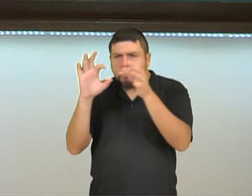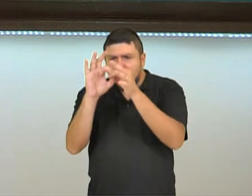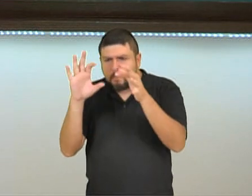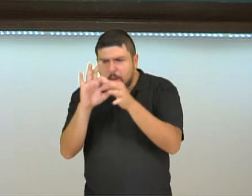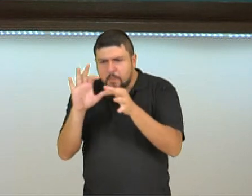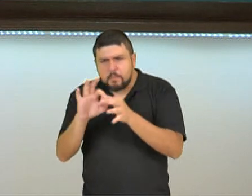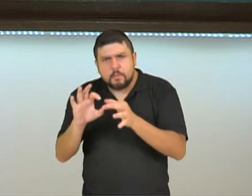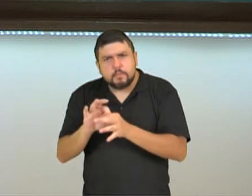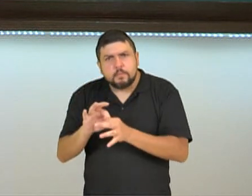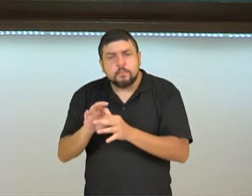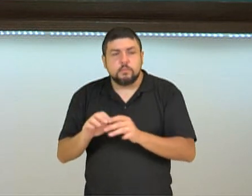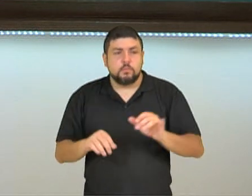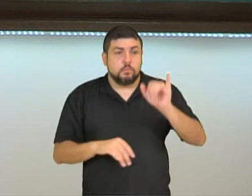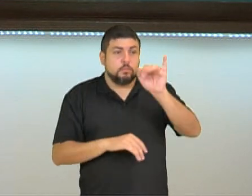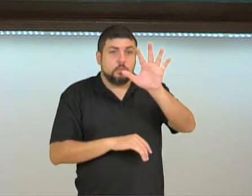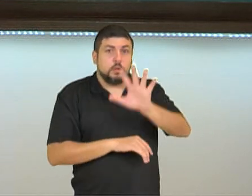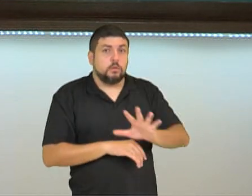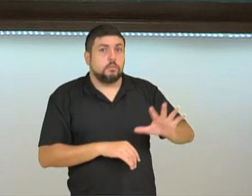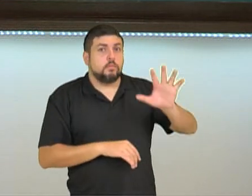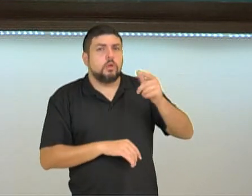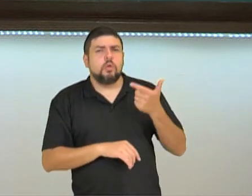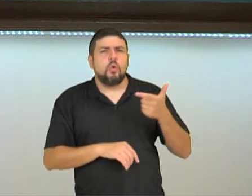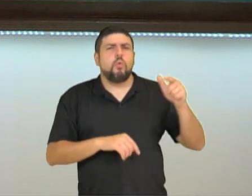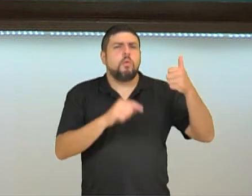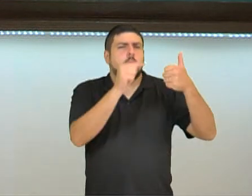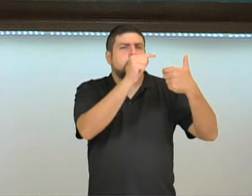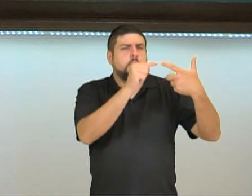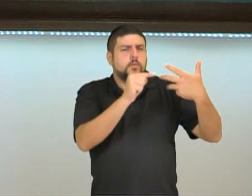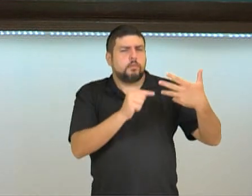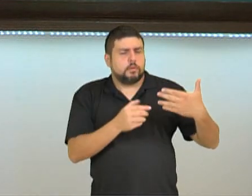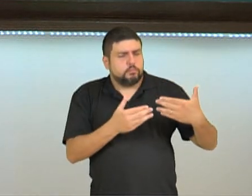na imagem temos outros elementos que já veremos.